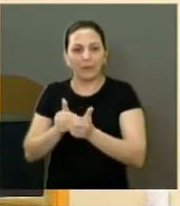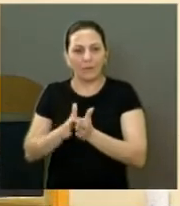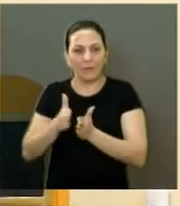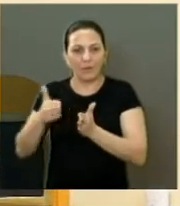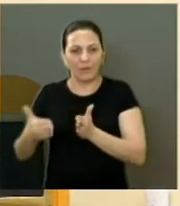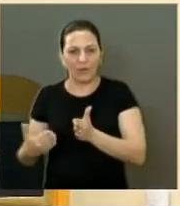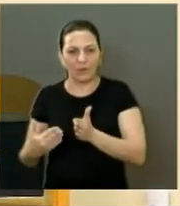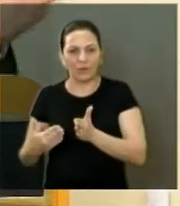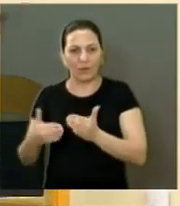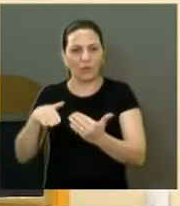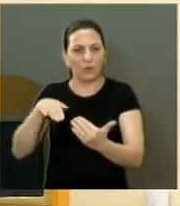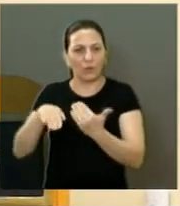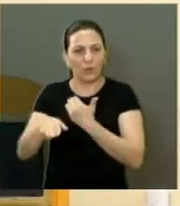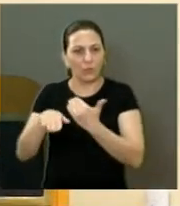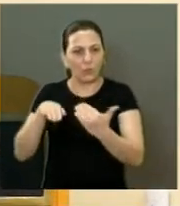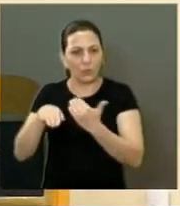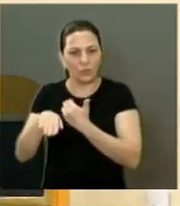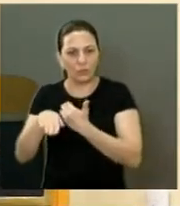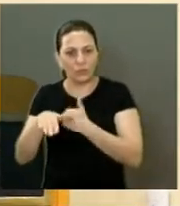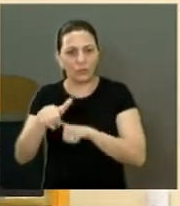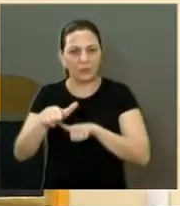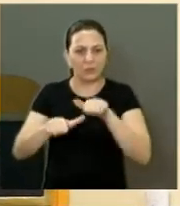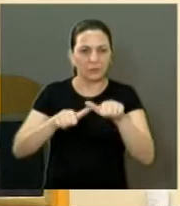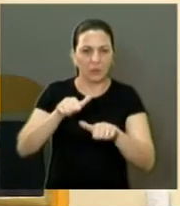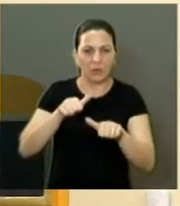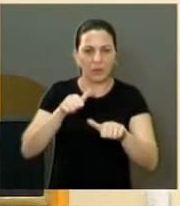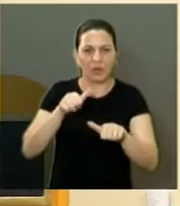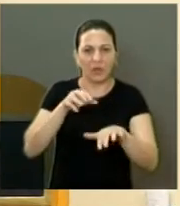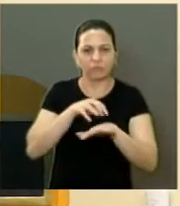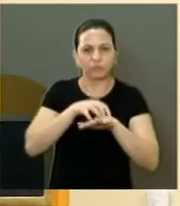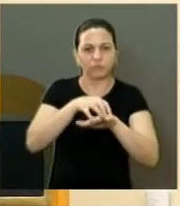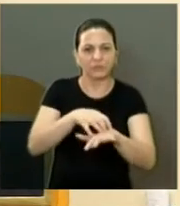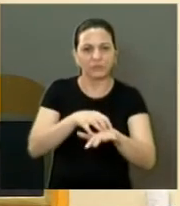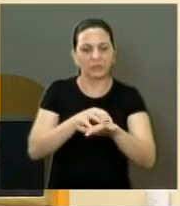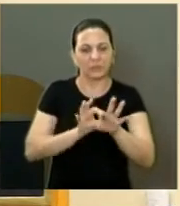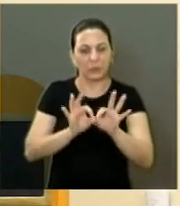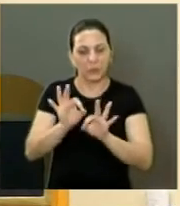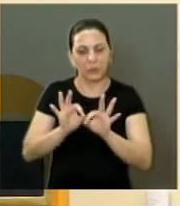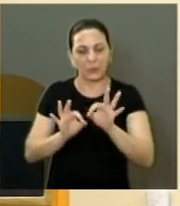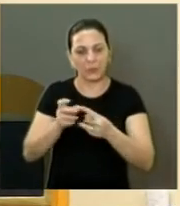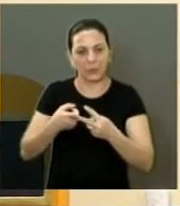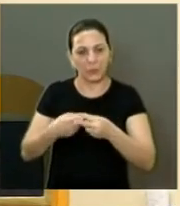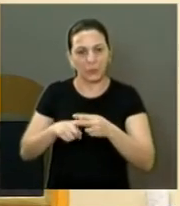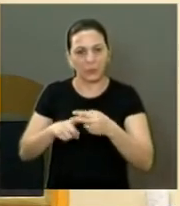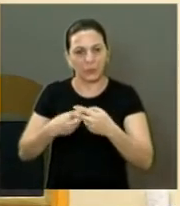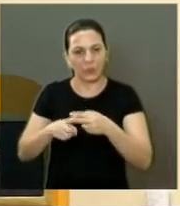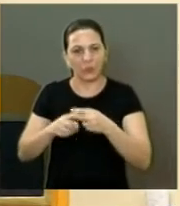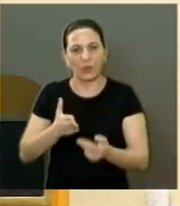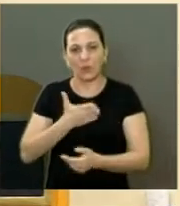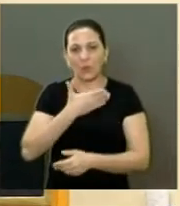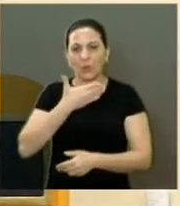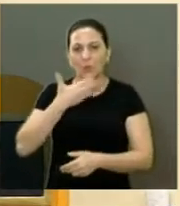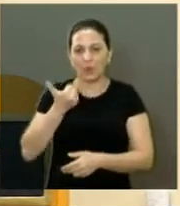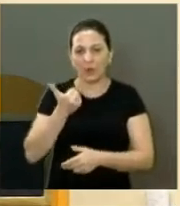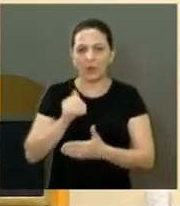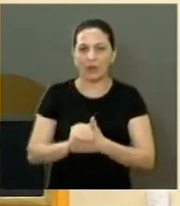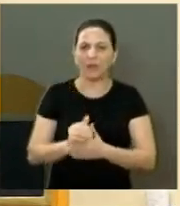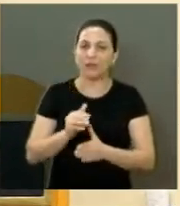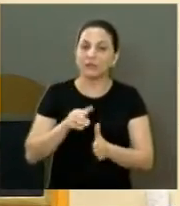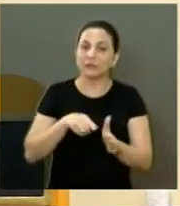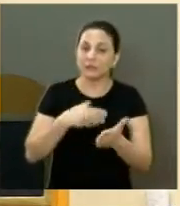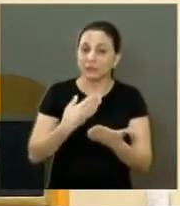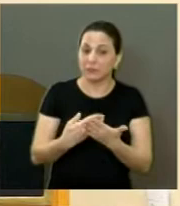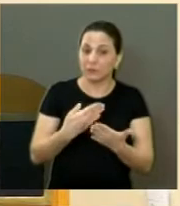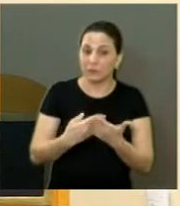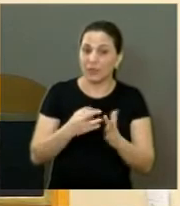duas mãos, uma vai, uma vem, e isso vai trazer, um melhoramento muito bom. Então, vamos estudar,